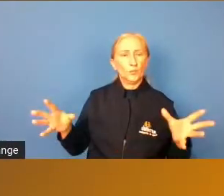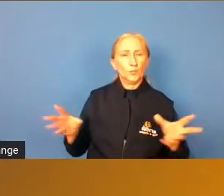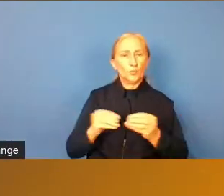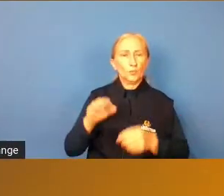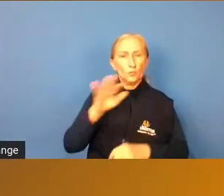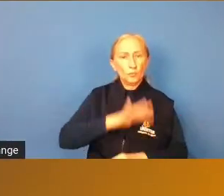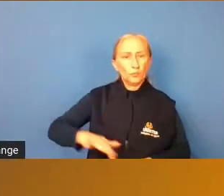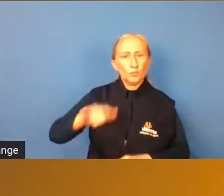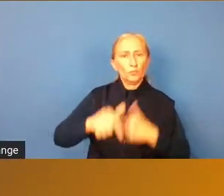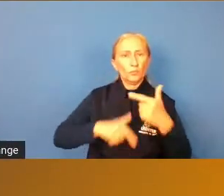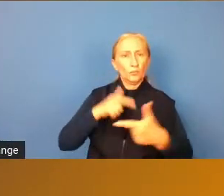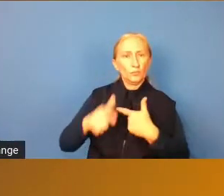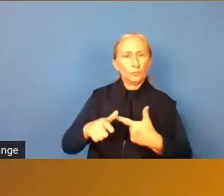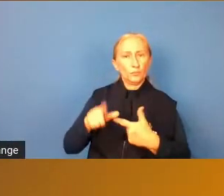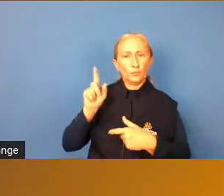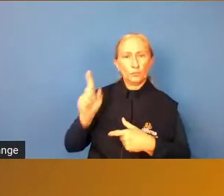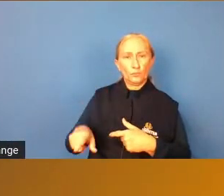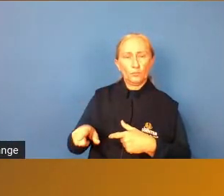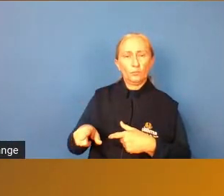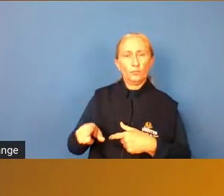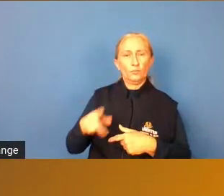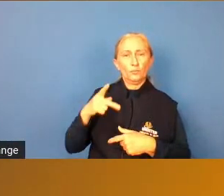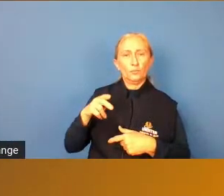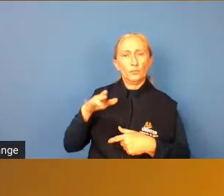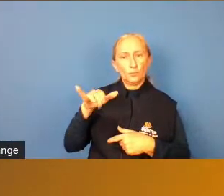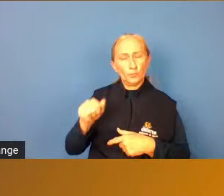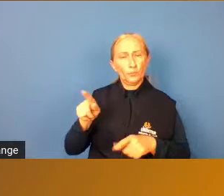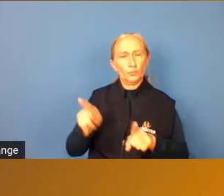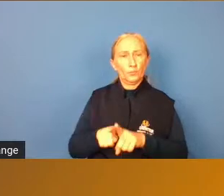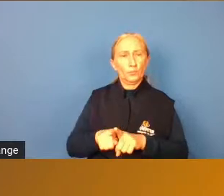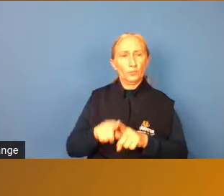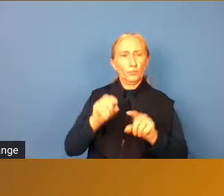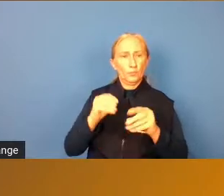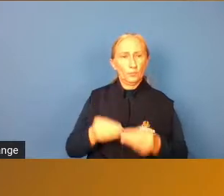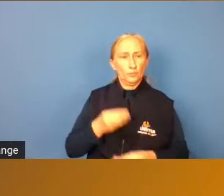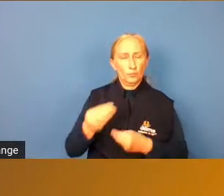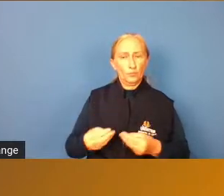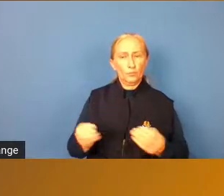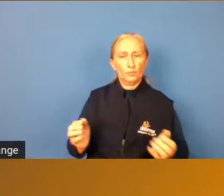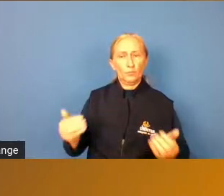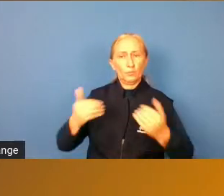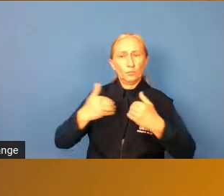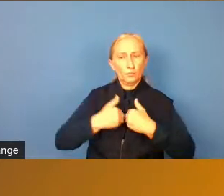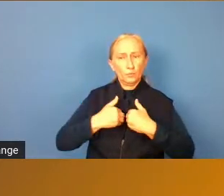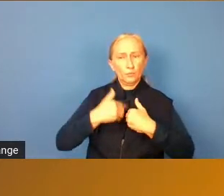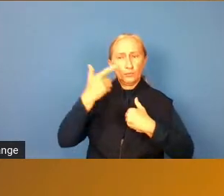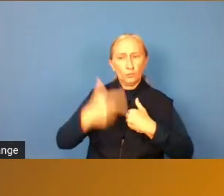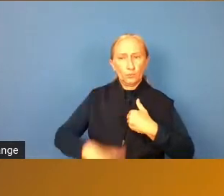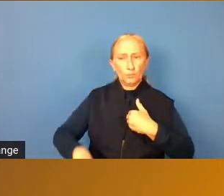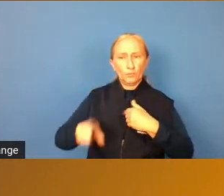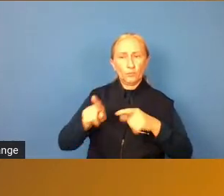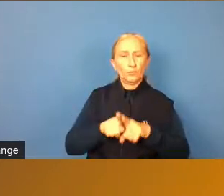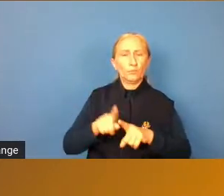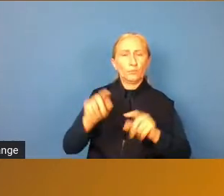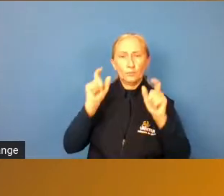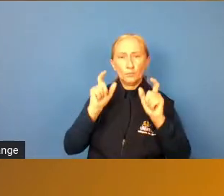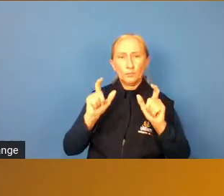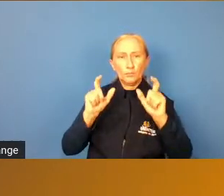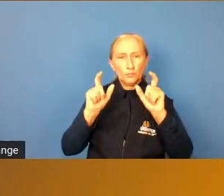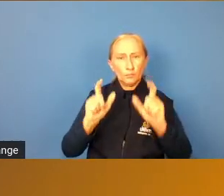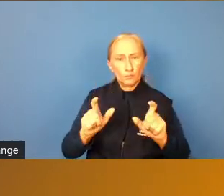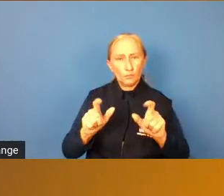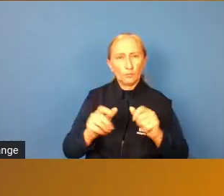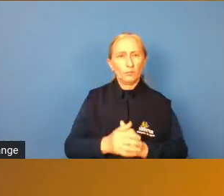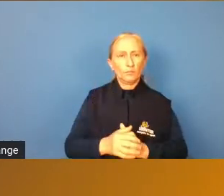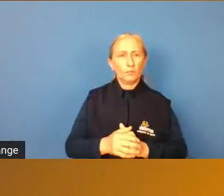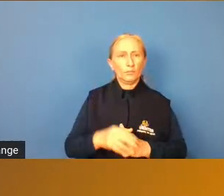sobre o trabalho da da Paloma que também é sobre o autismo e mais uma vez quem tiver interesse em